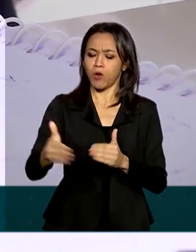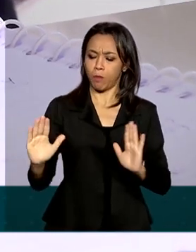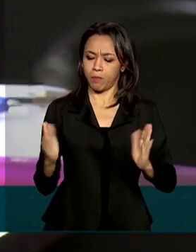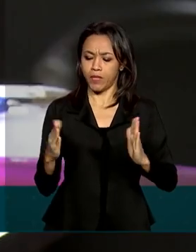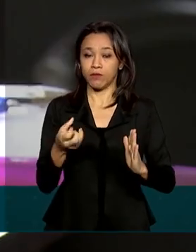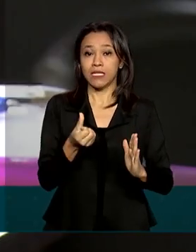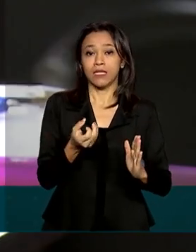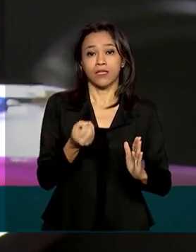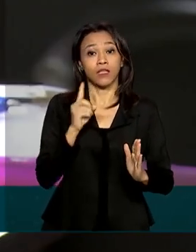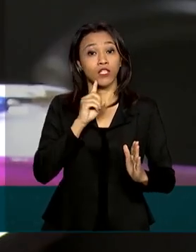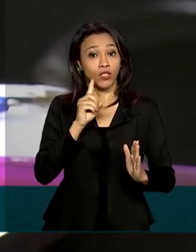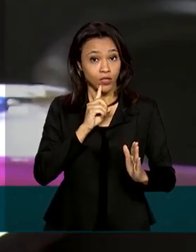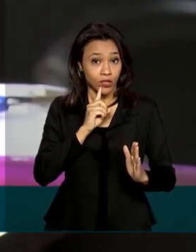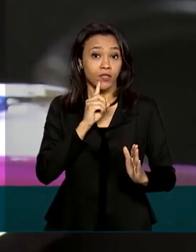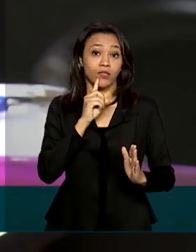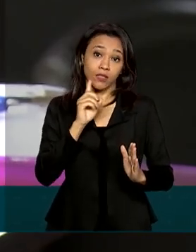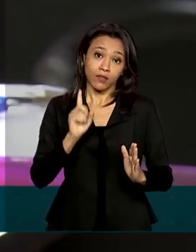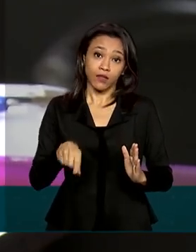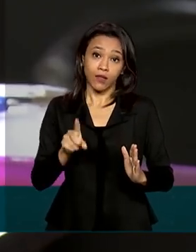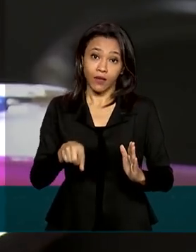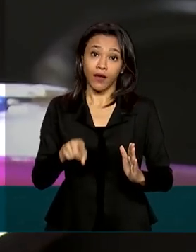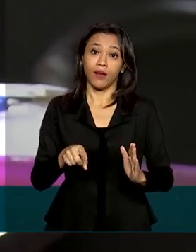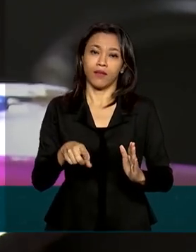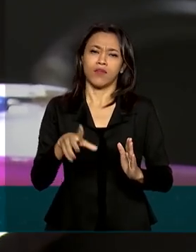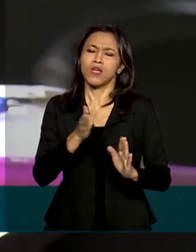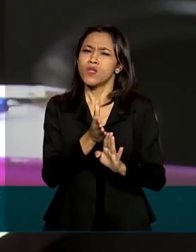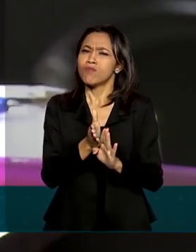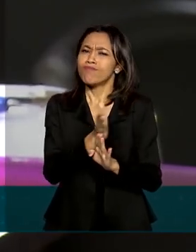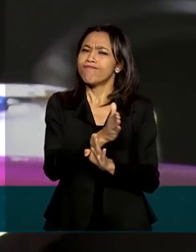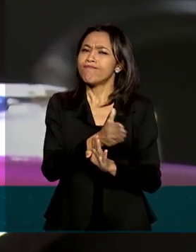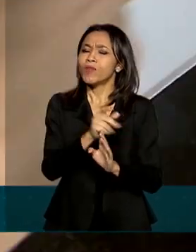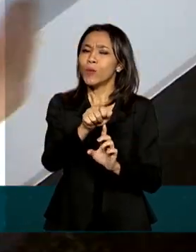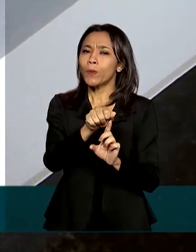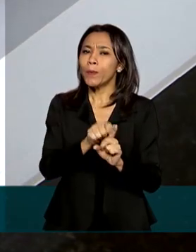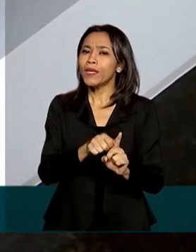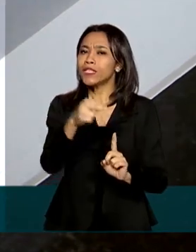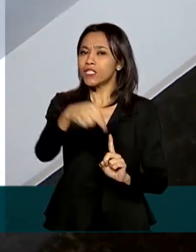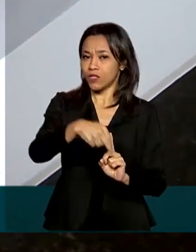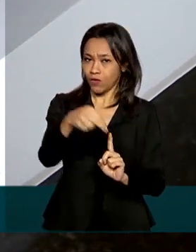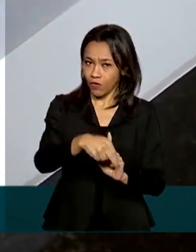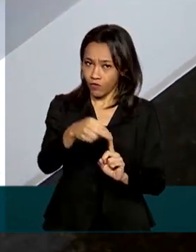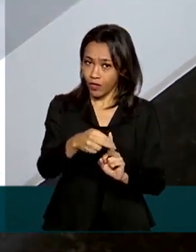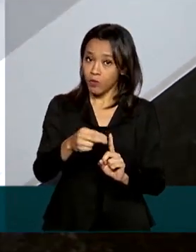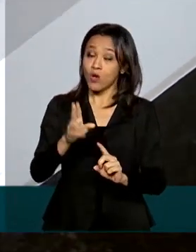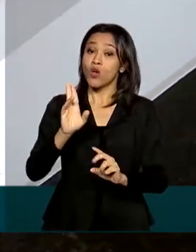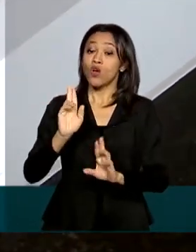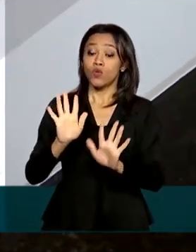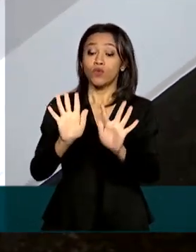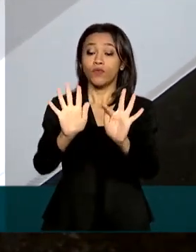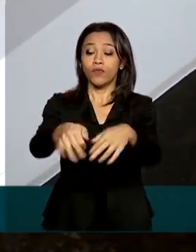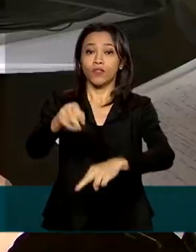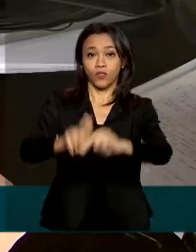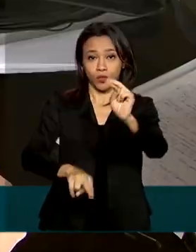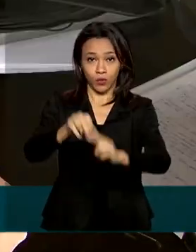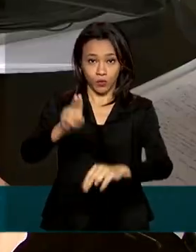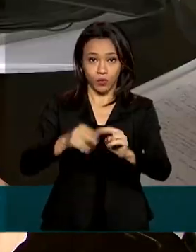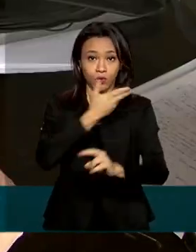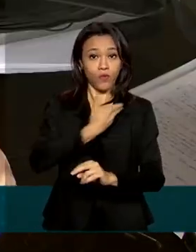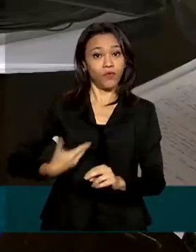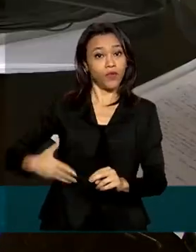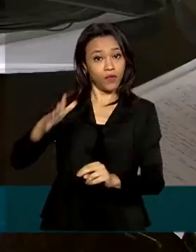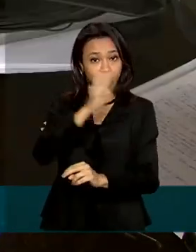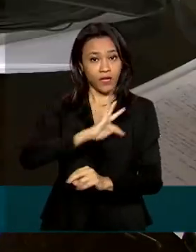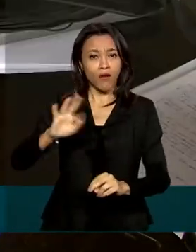dias, depois do que a prova costumava ser aplicada, que era ali no início de novembro. No final de junho, o governo federal vai abrir uma